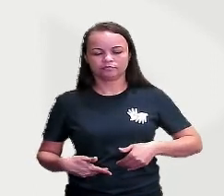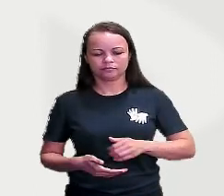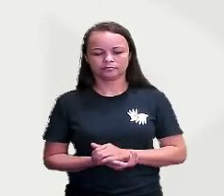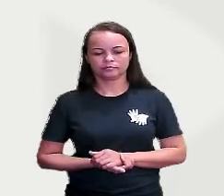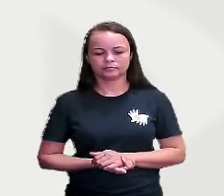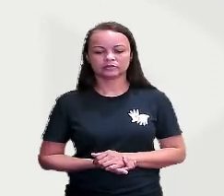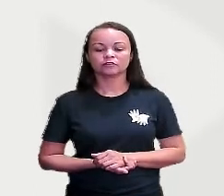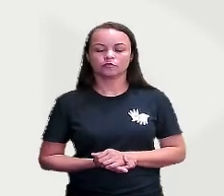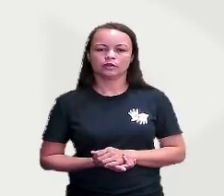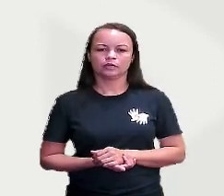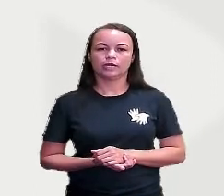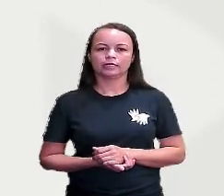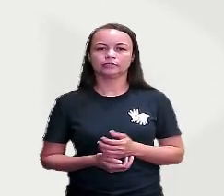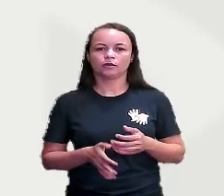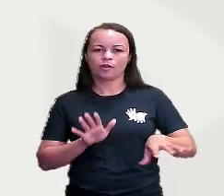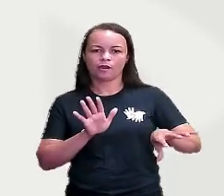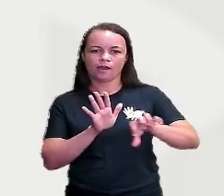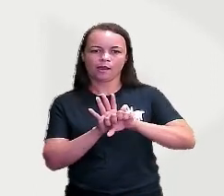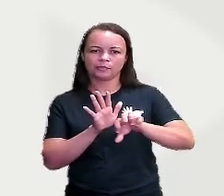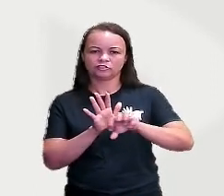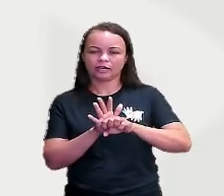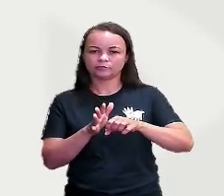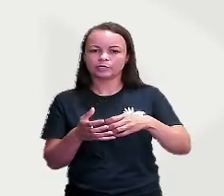Então, fome é um substantivo abstrato.